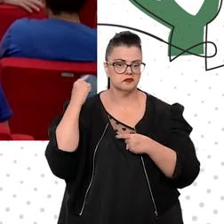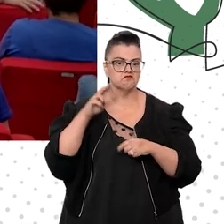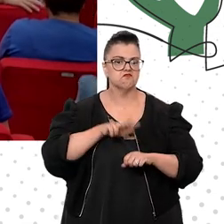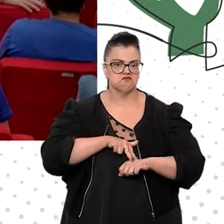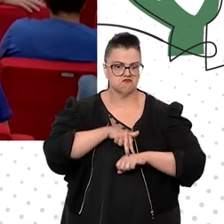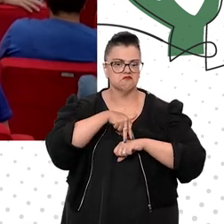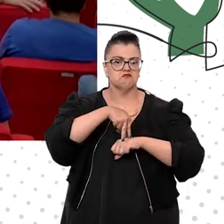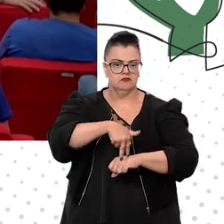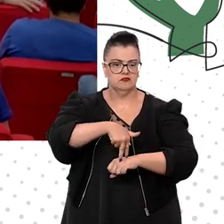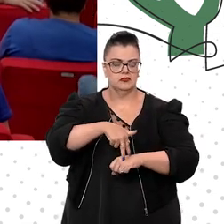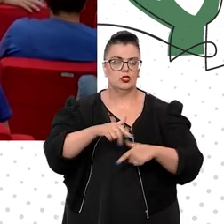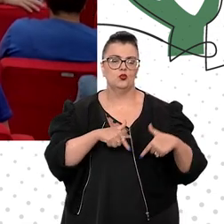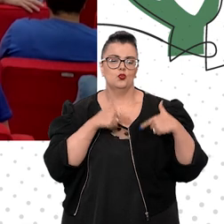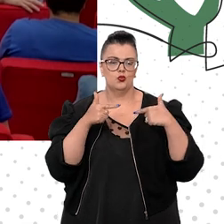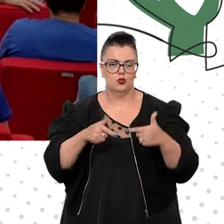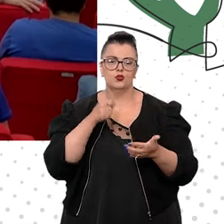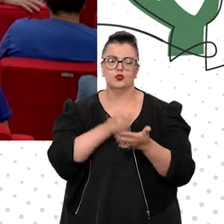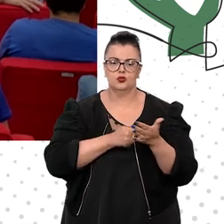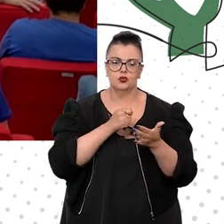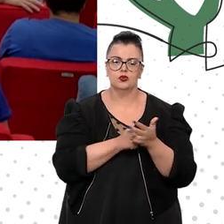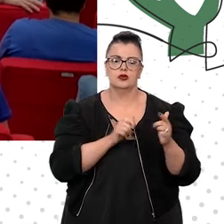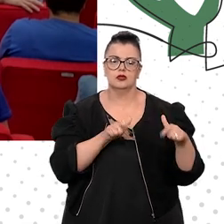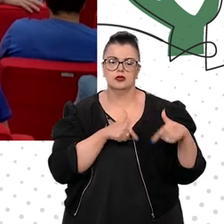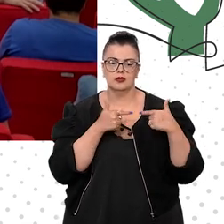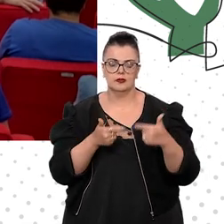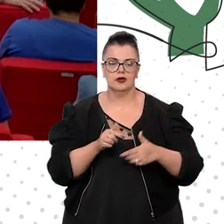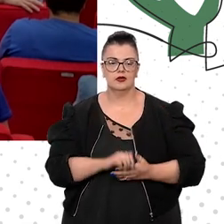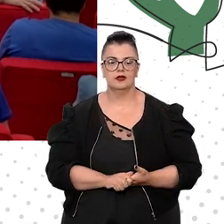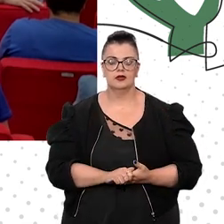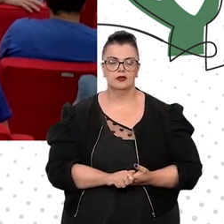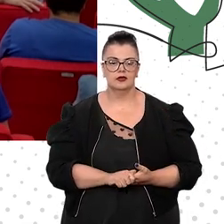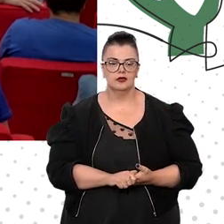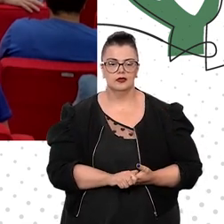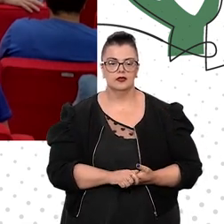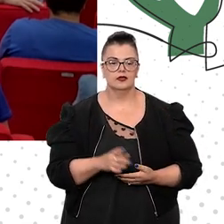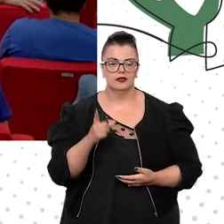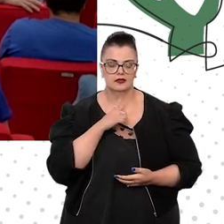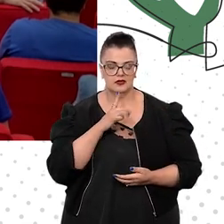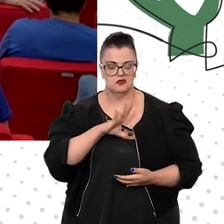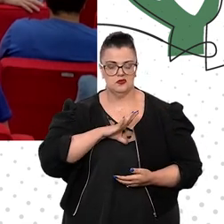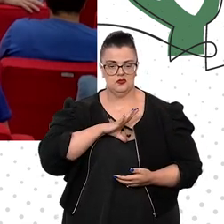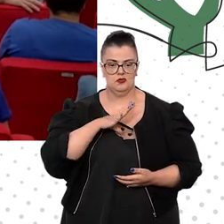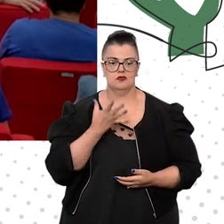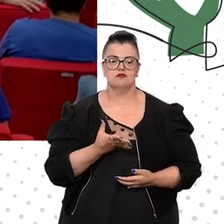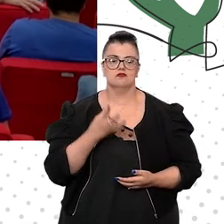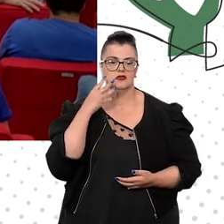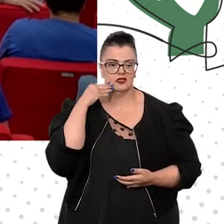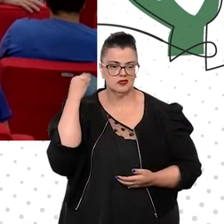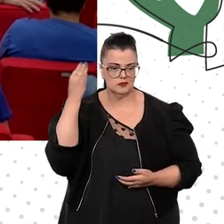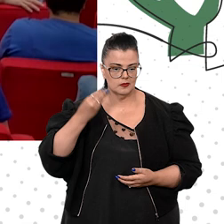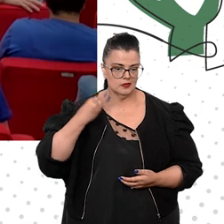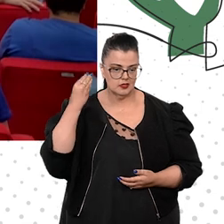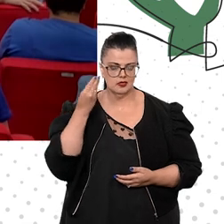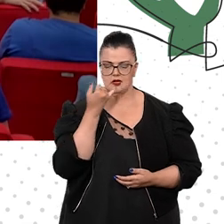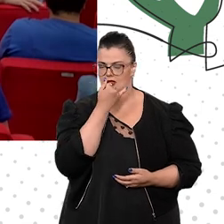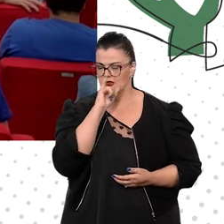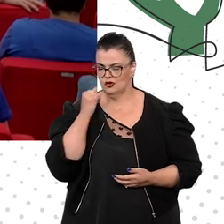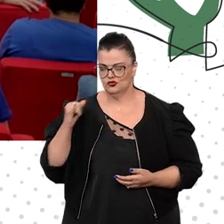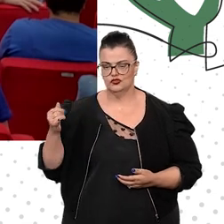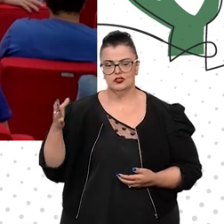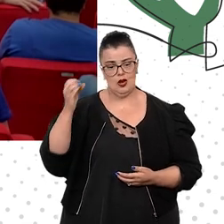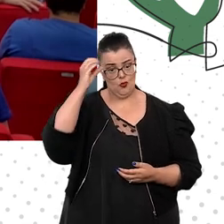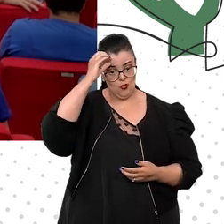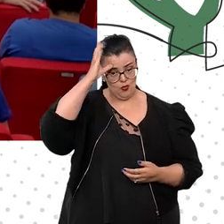desse trabalho. E, sabem, quando ela entra em alguma coisa, entra com experiência, com energia, com conhecimento, mas,